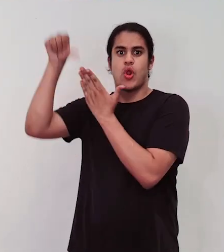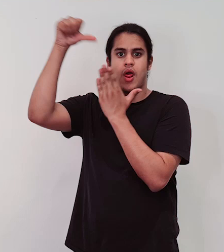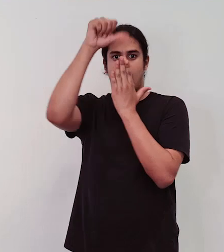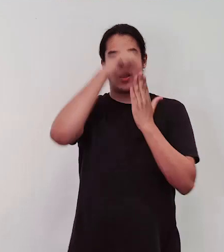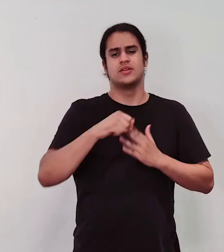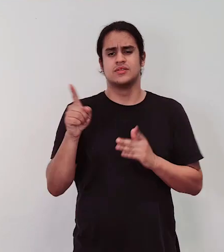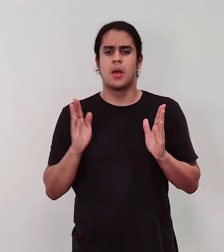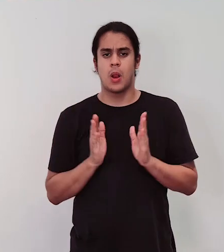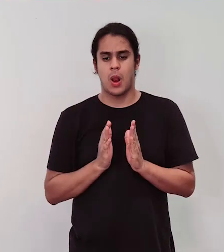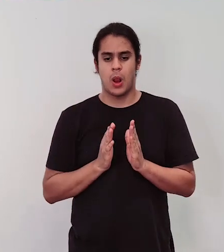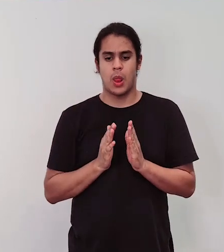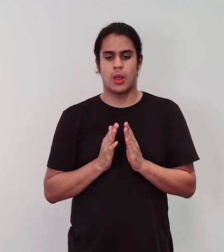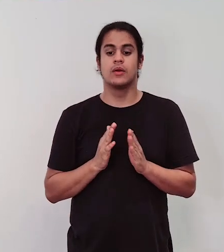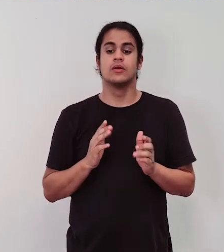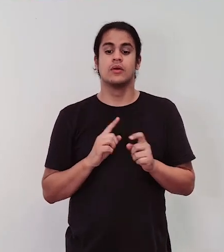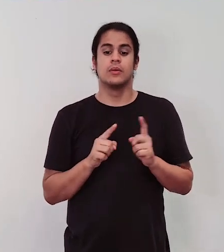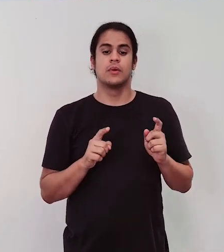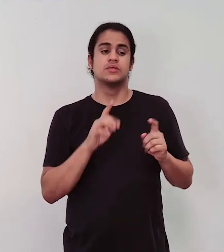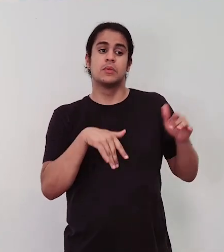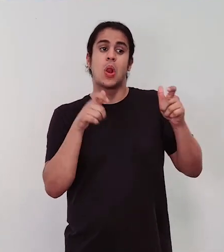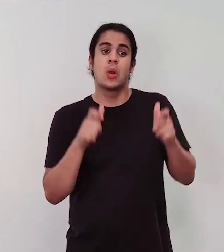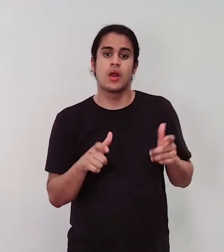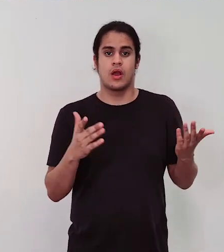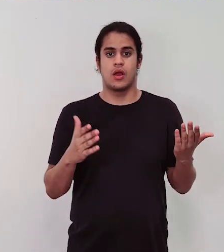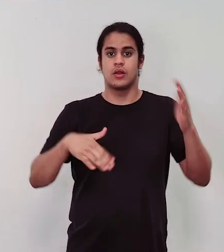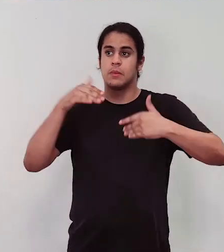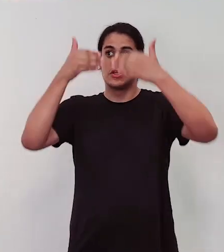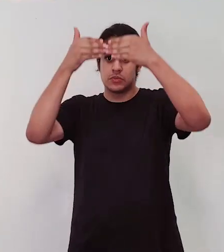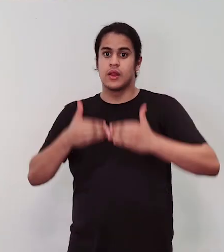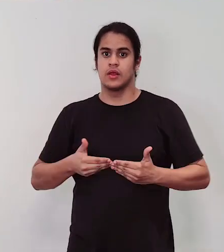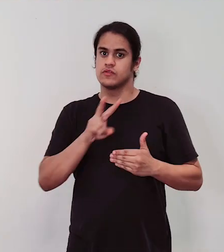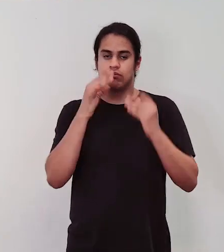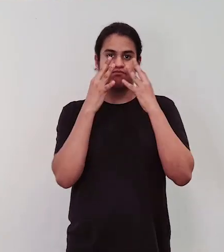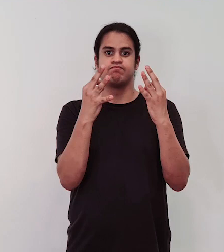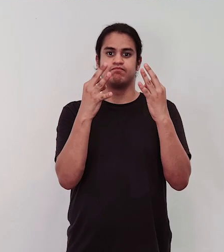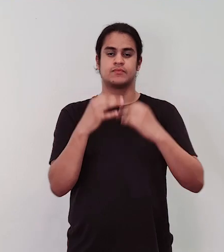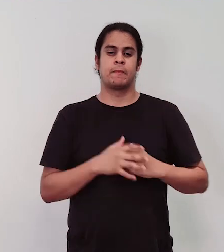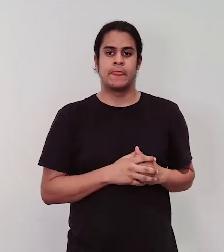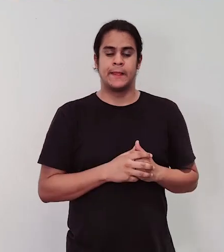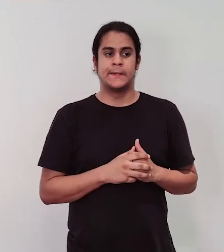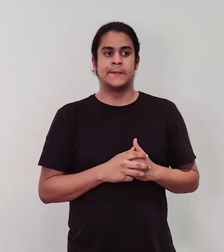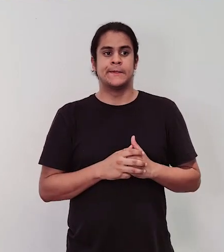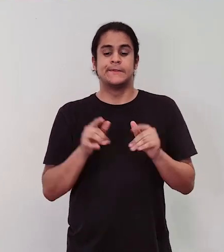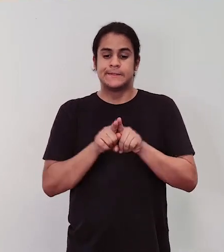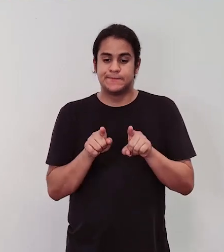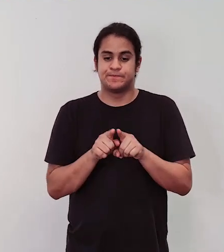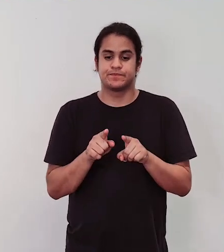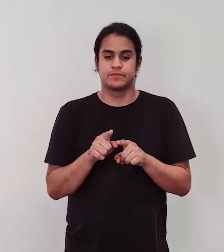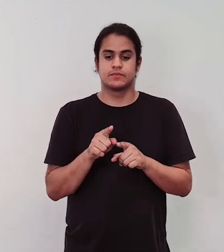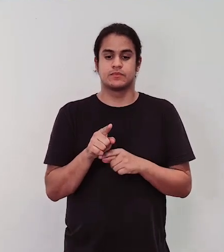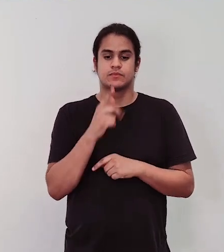pequenininho, mas depende de um lugar onde você coloca, da cor da parede, também vai chamar bastante atenção e acho que uma coisa importante para